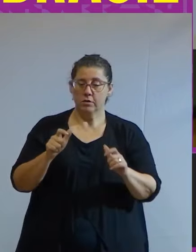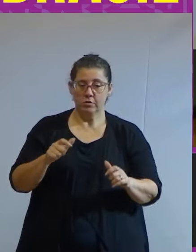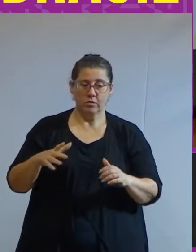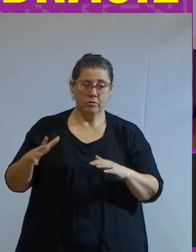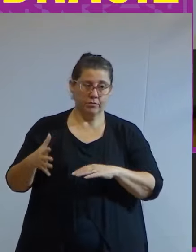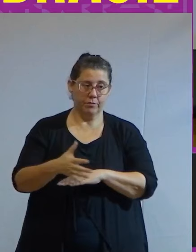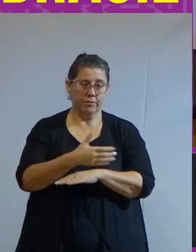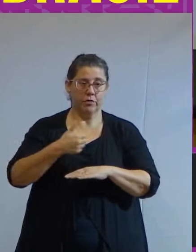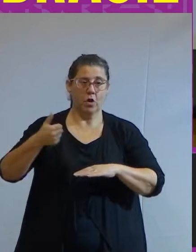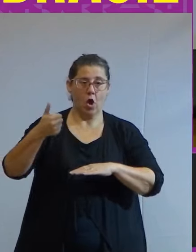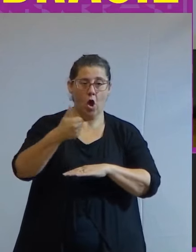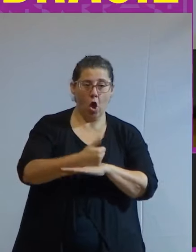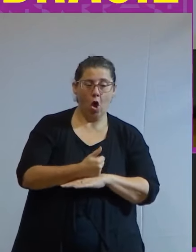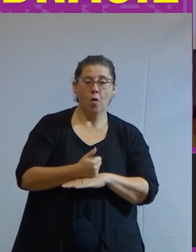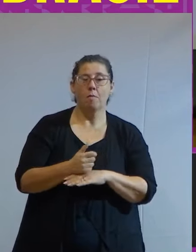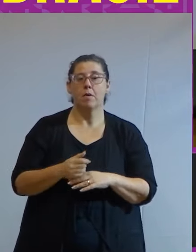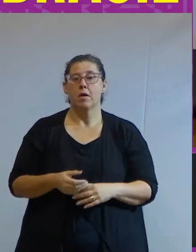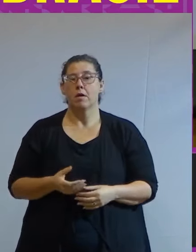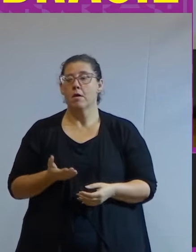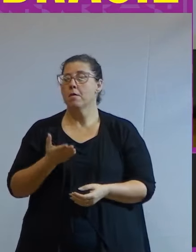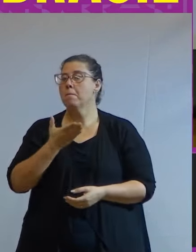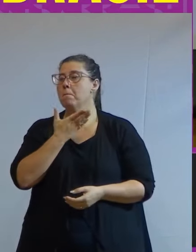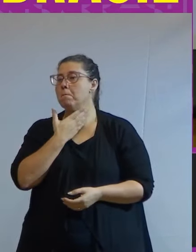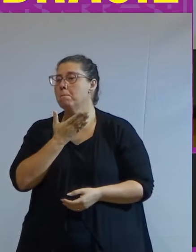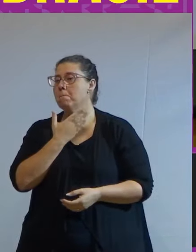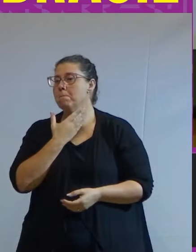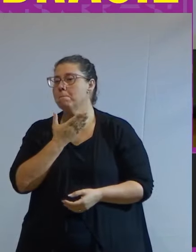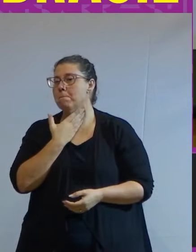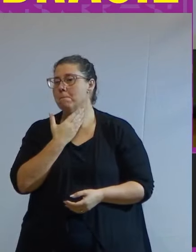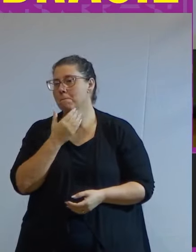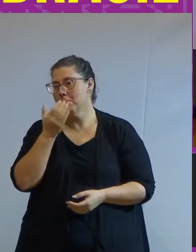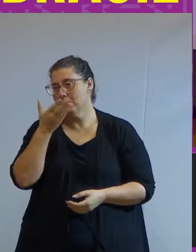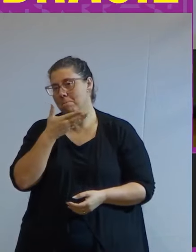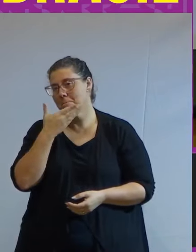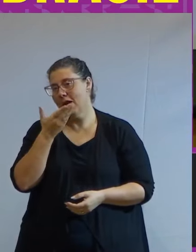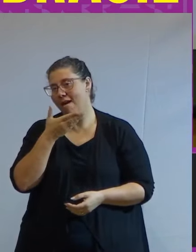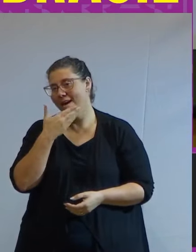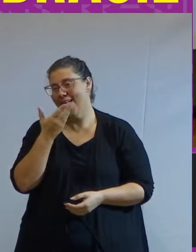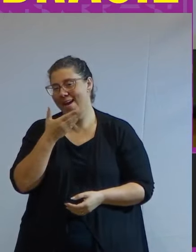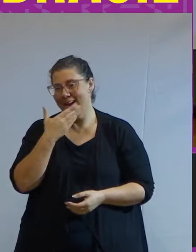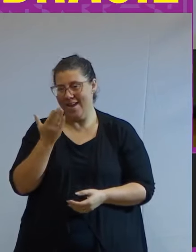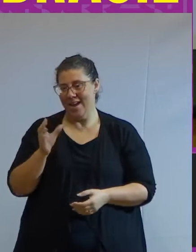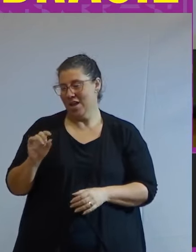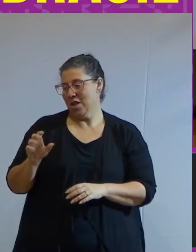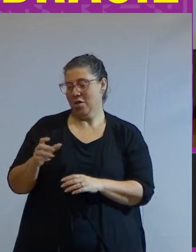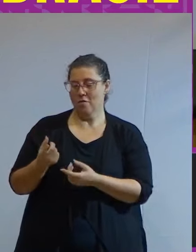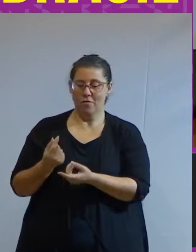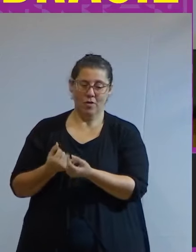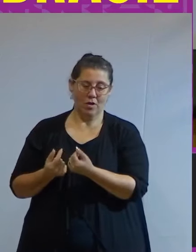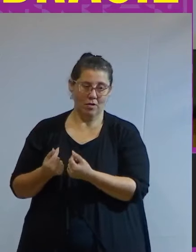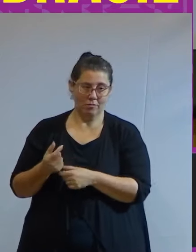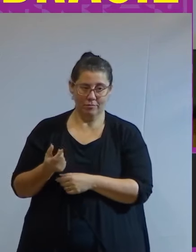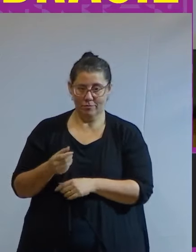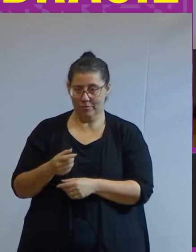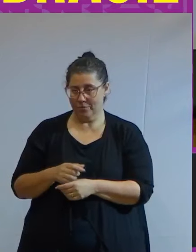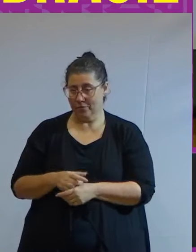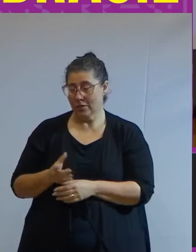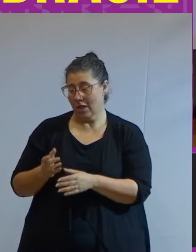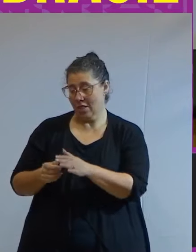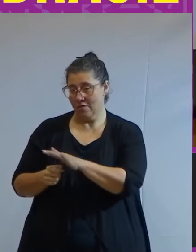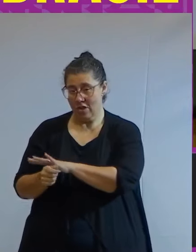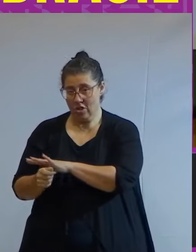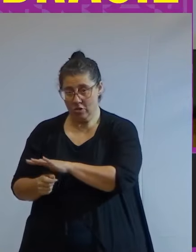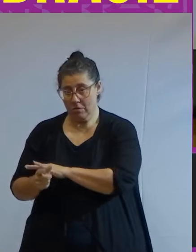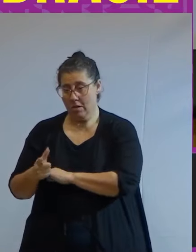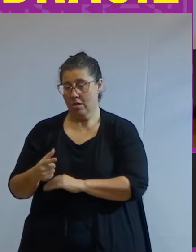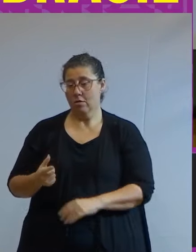caindo em papos de pessoas falando que educação financeira é simplesmente adentrar nesse mundo dos investimentos e